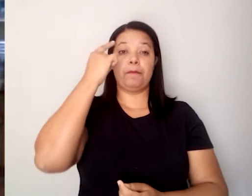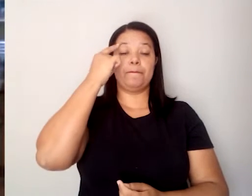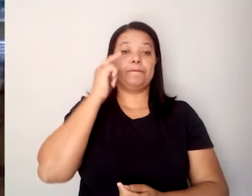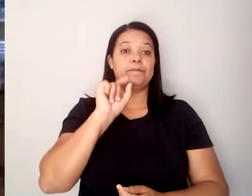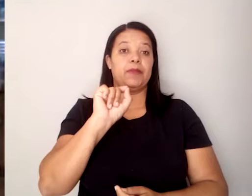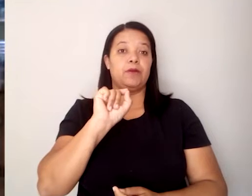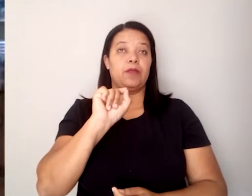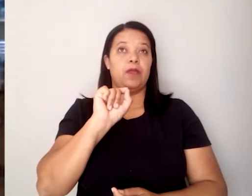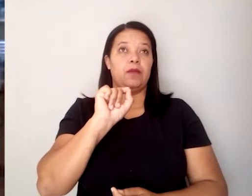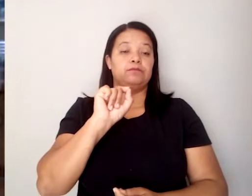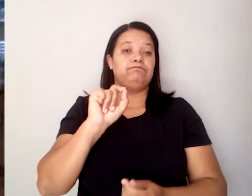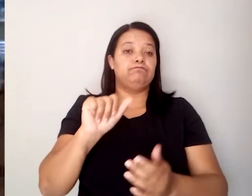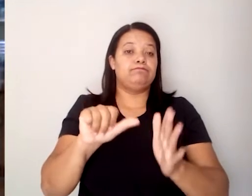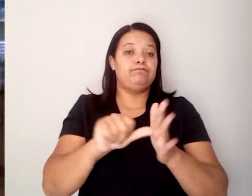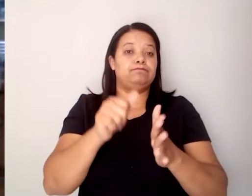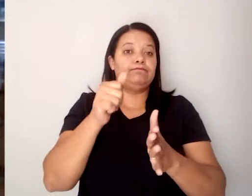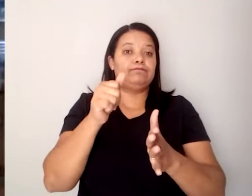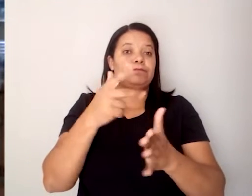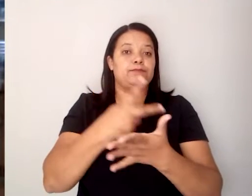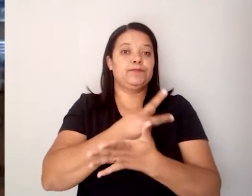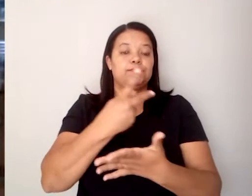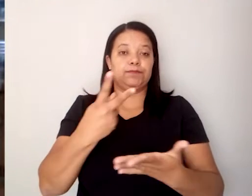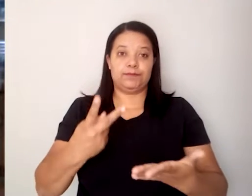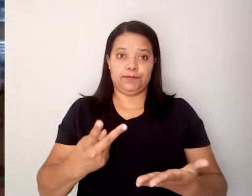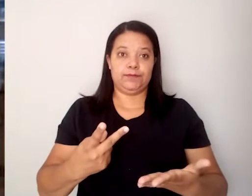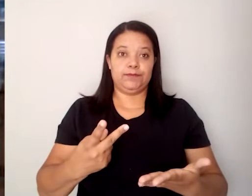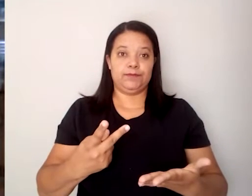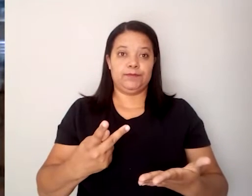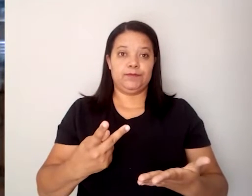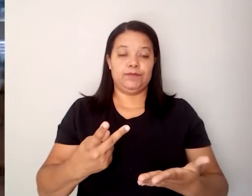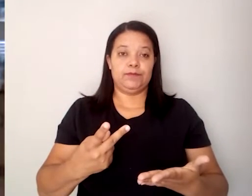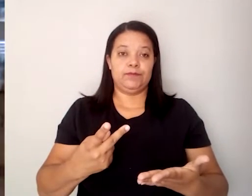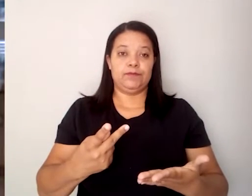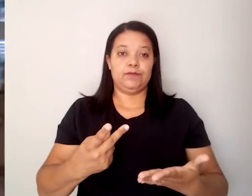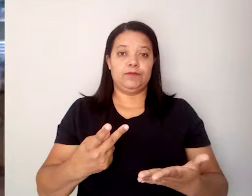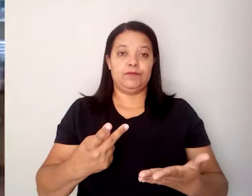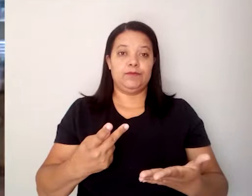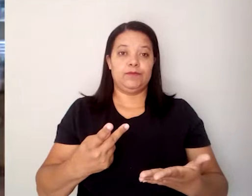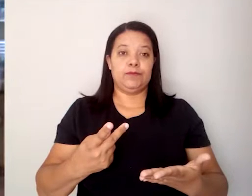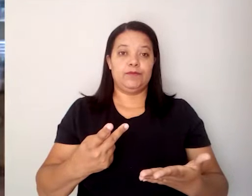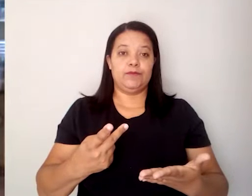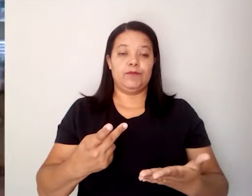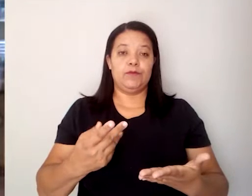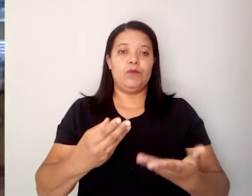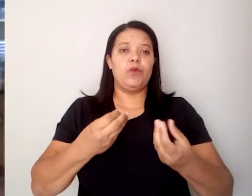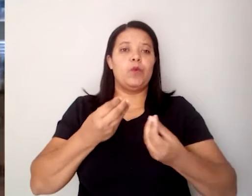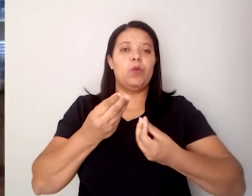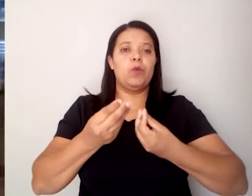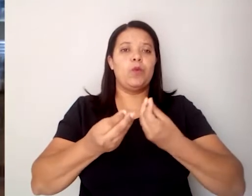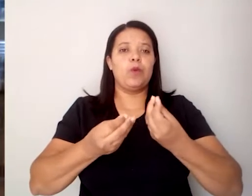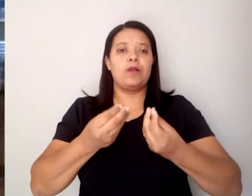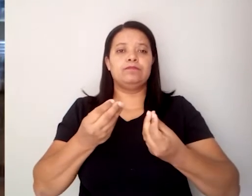momento, o que se ouviu? Quais as primeiras manifestações